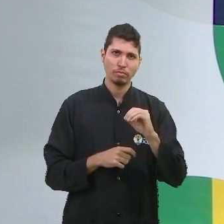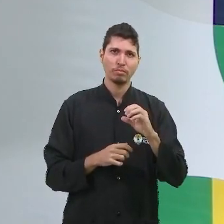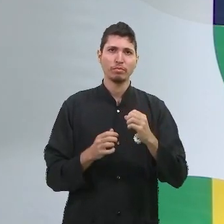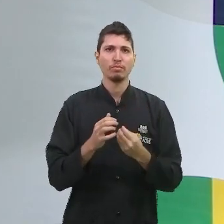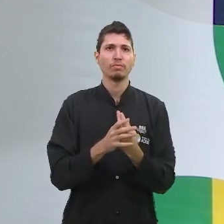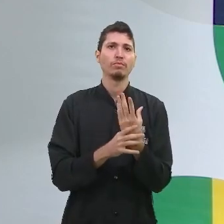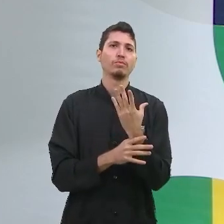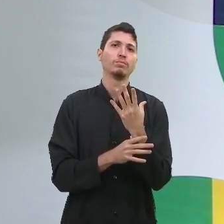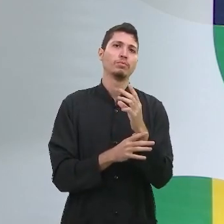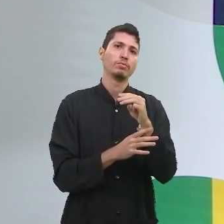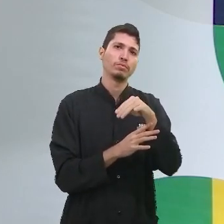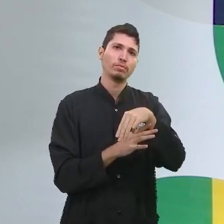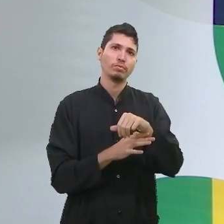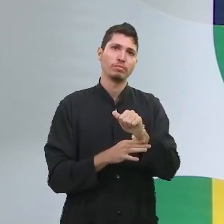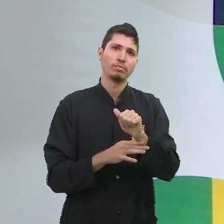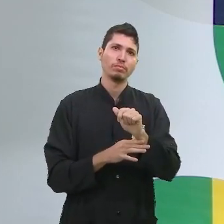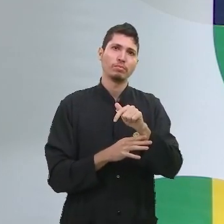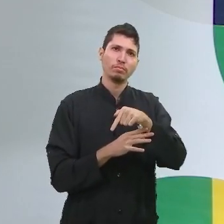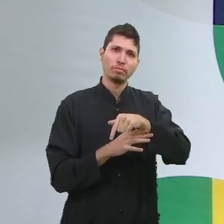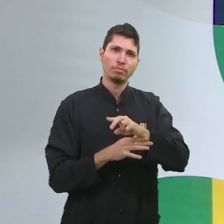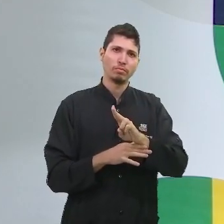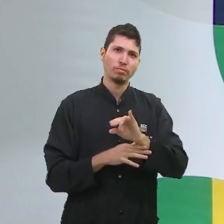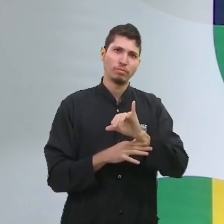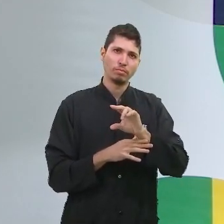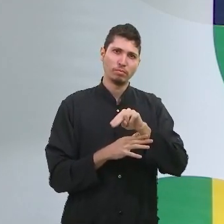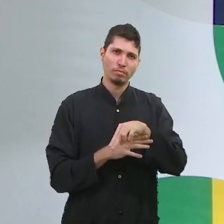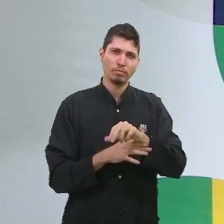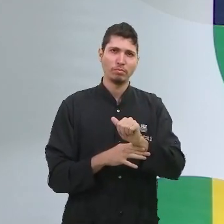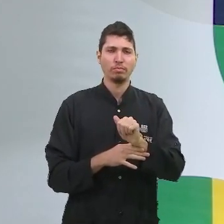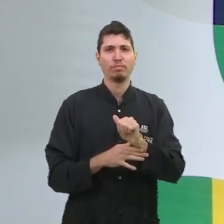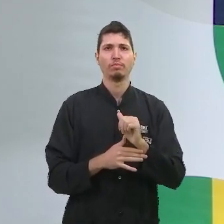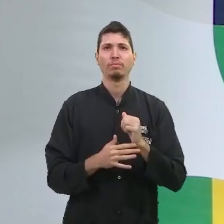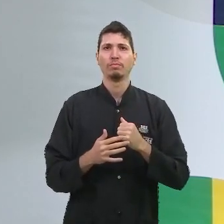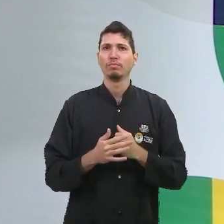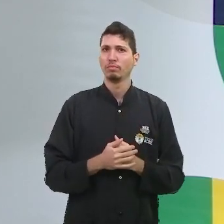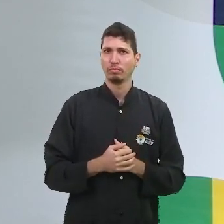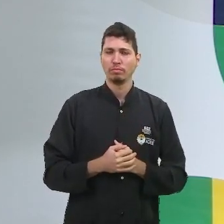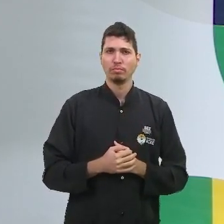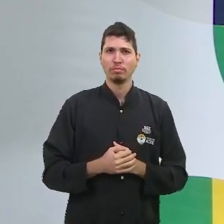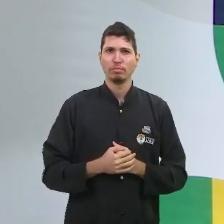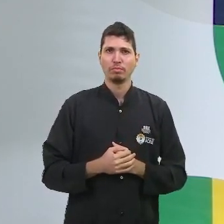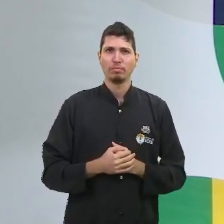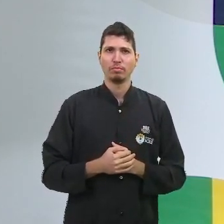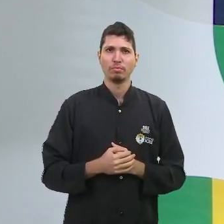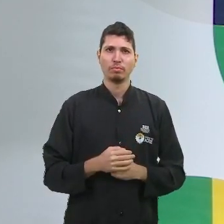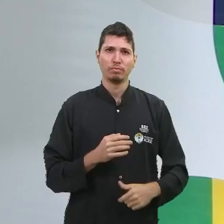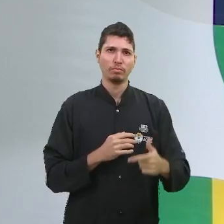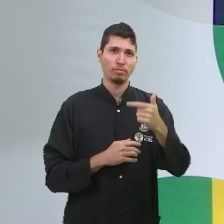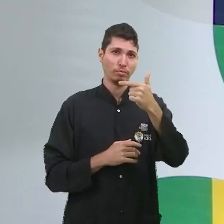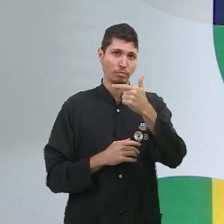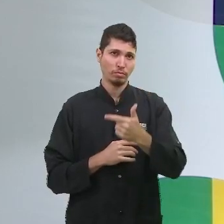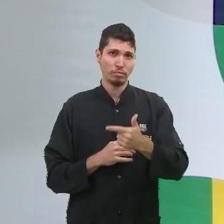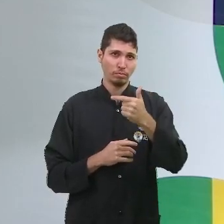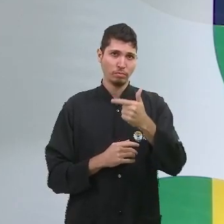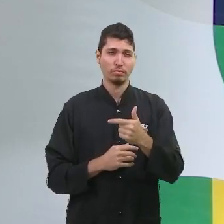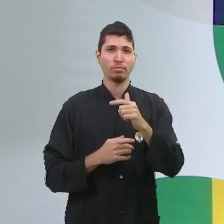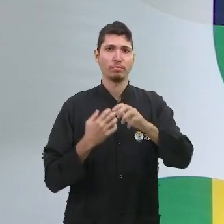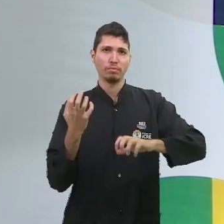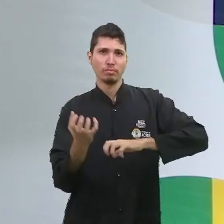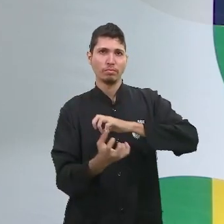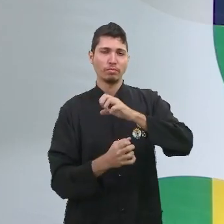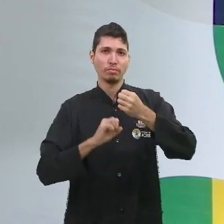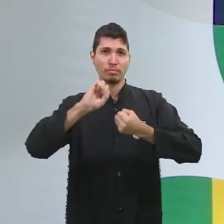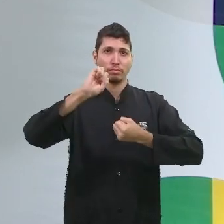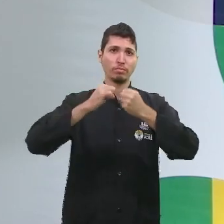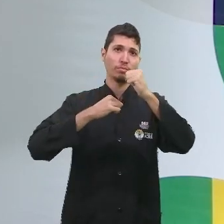só a máquina capaz de produzir. Mas, quando, por exemplo, nós abordamos a segunda revolução industrial, existe